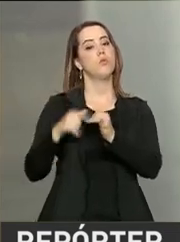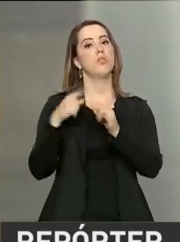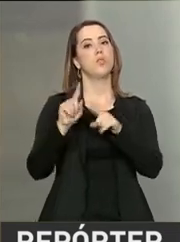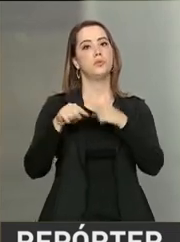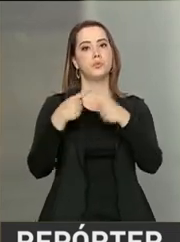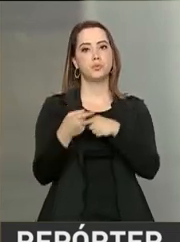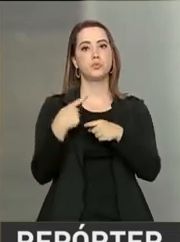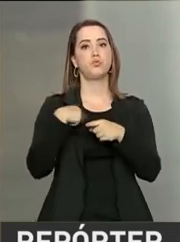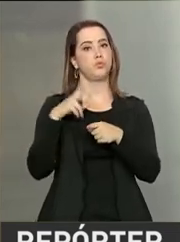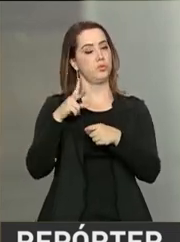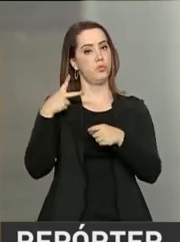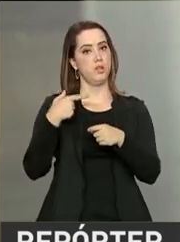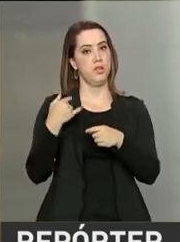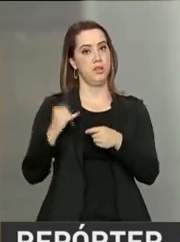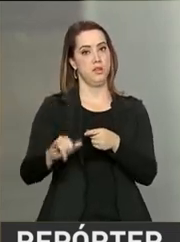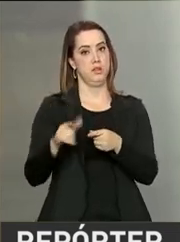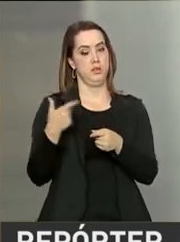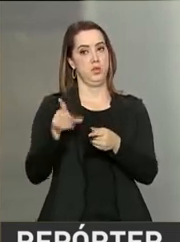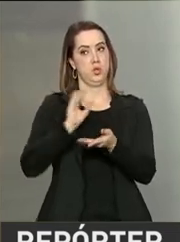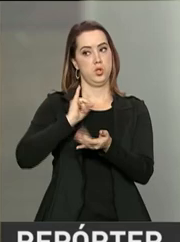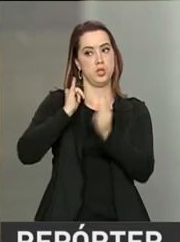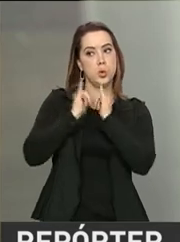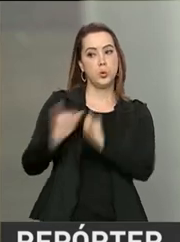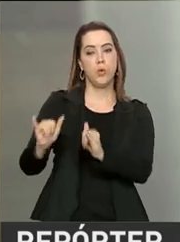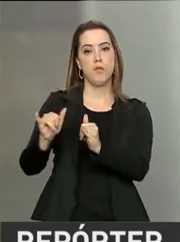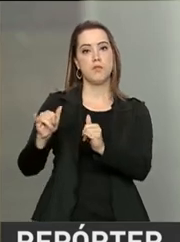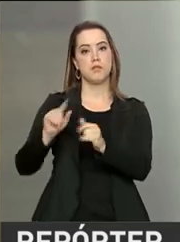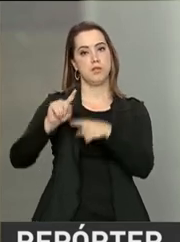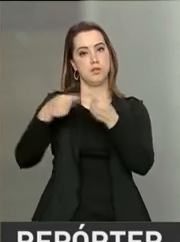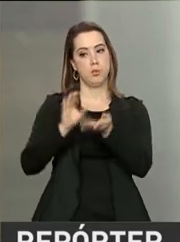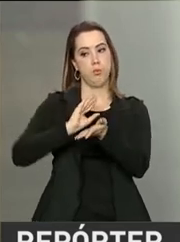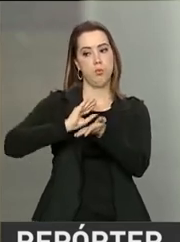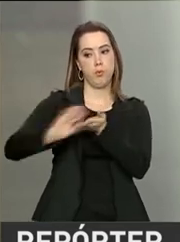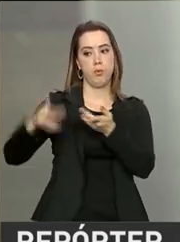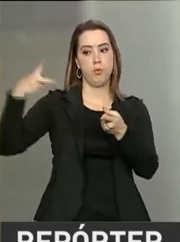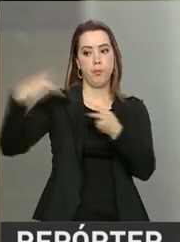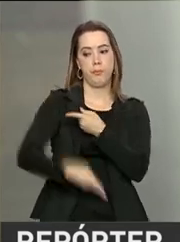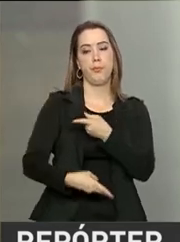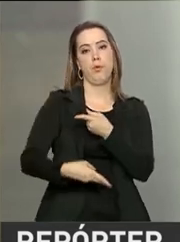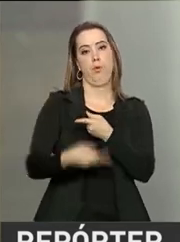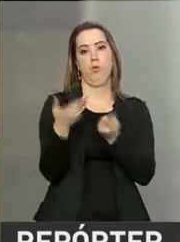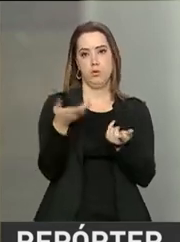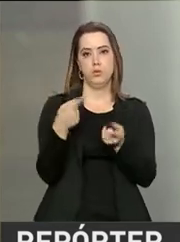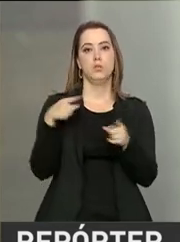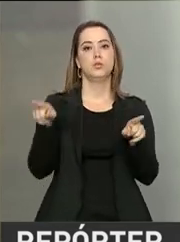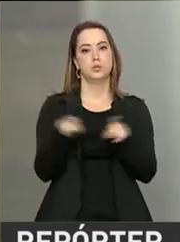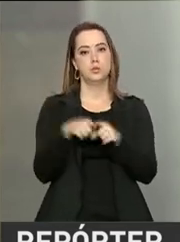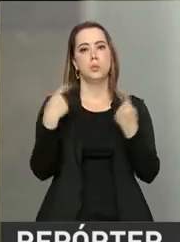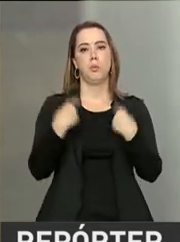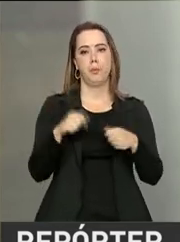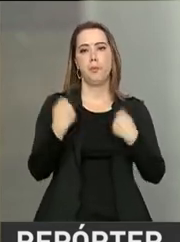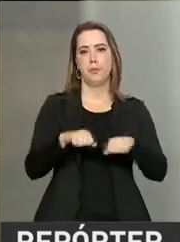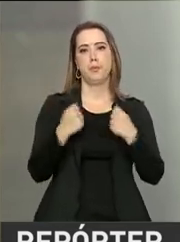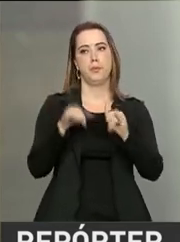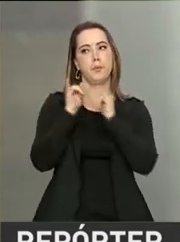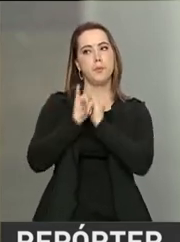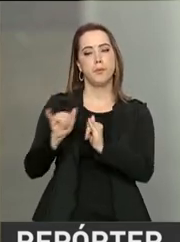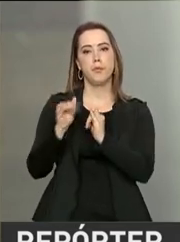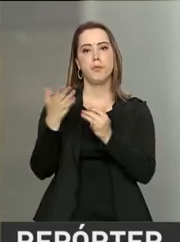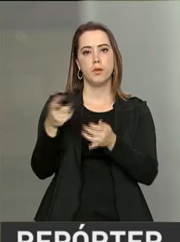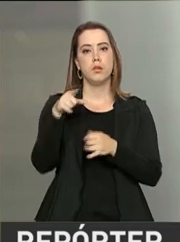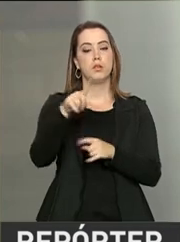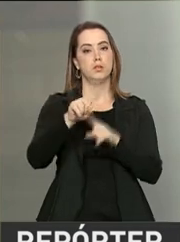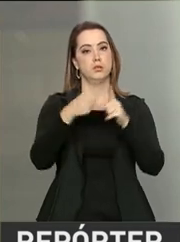ter o repasse dos recursos suspensos no mês de setembro até que regularizem a situação. Mais informações